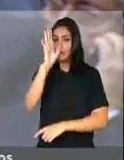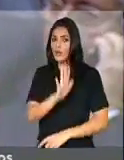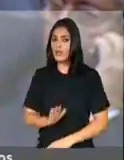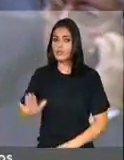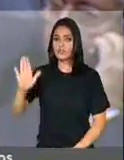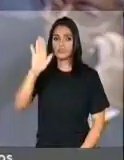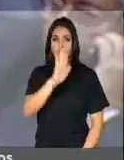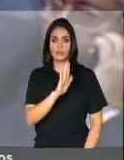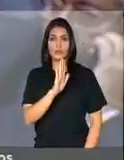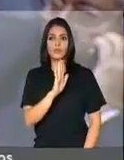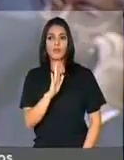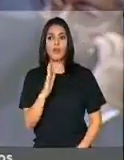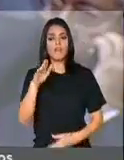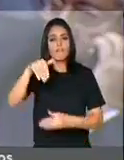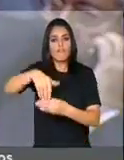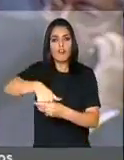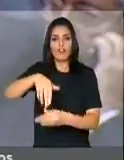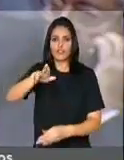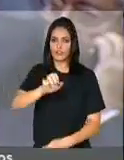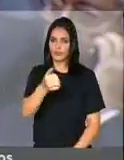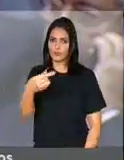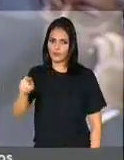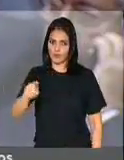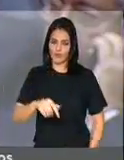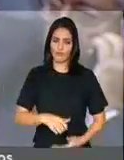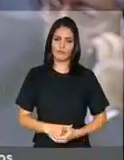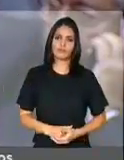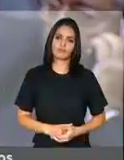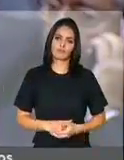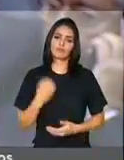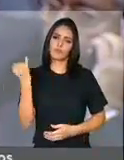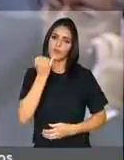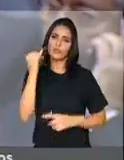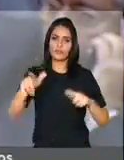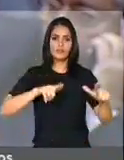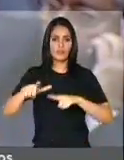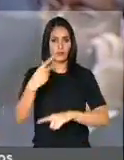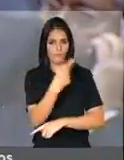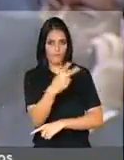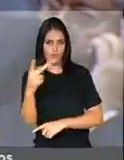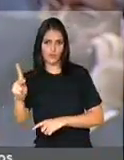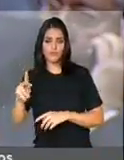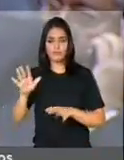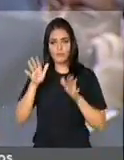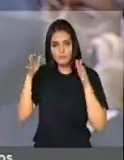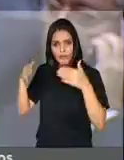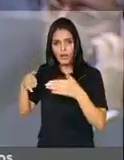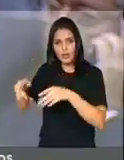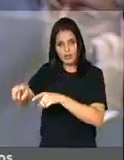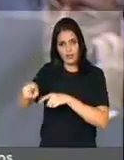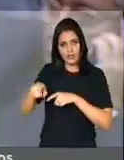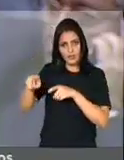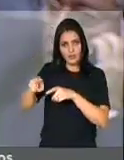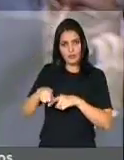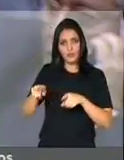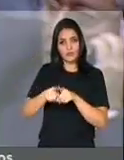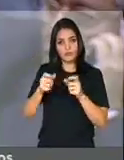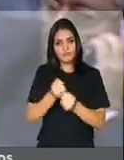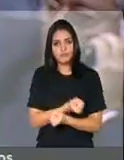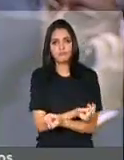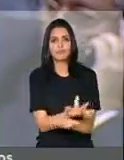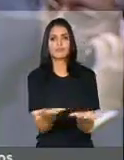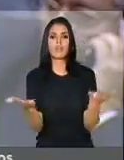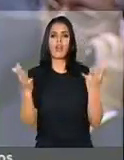Brasil, voto não em nome do trabalho importantíssimo que vocês fazem para a agricultura e para levar o